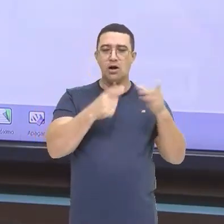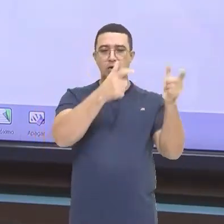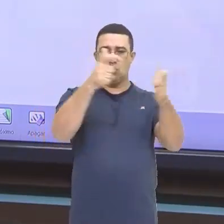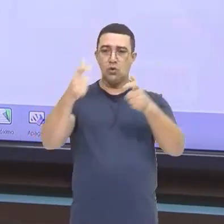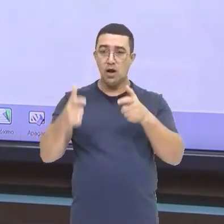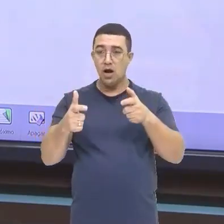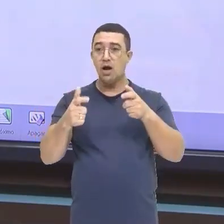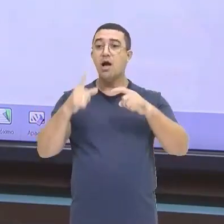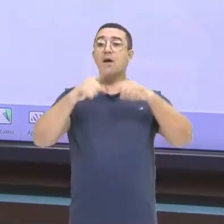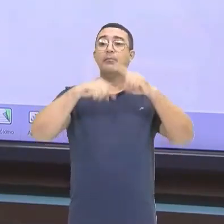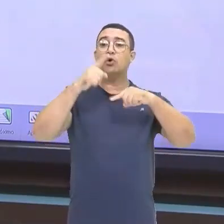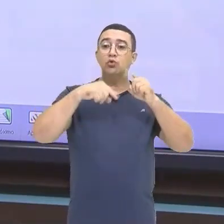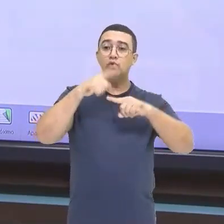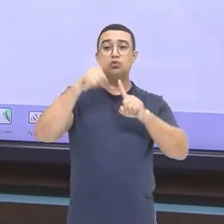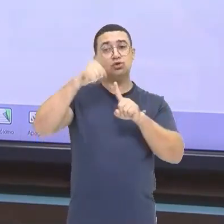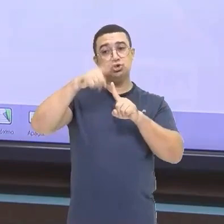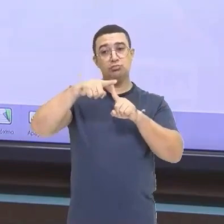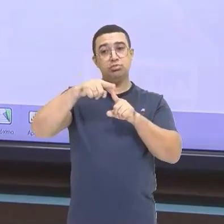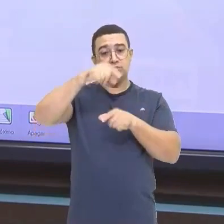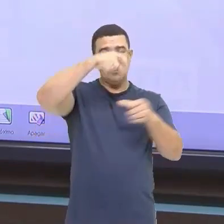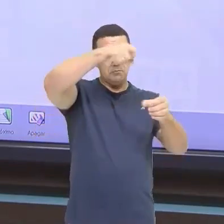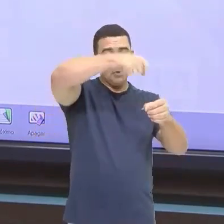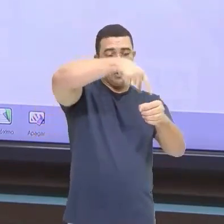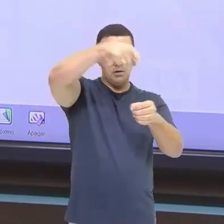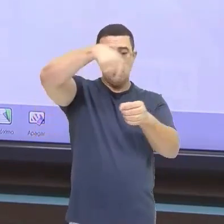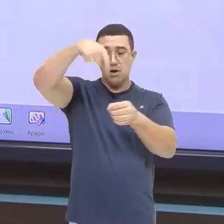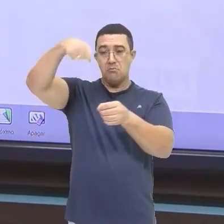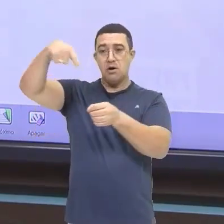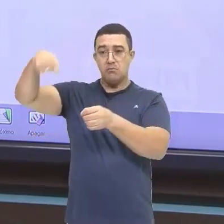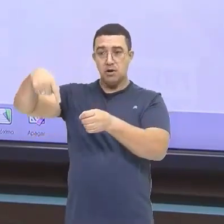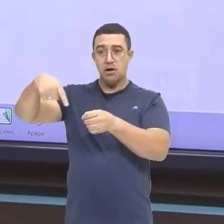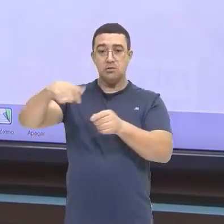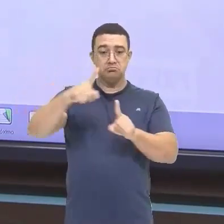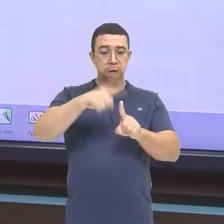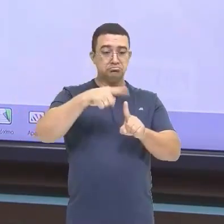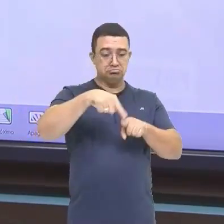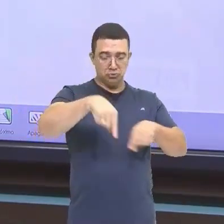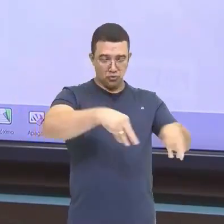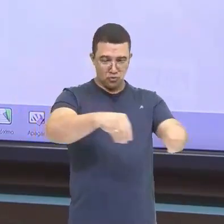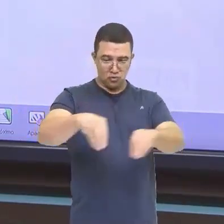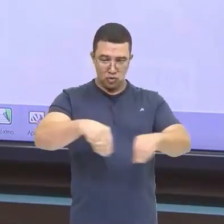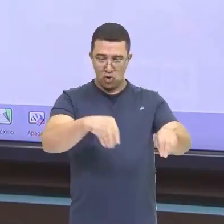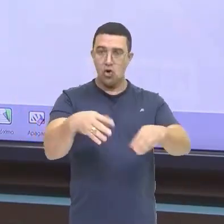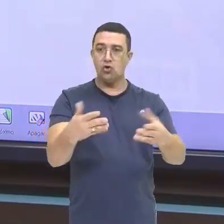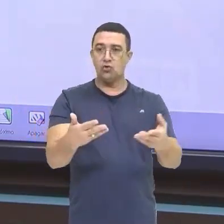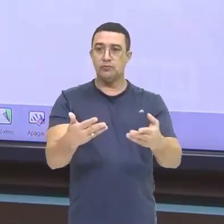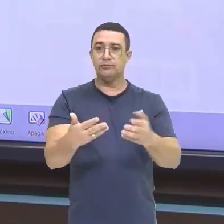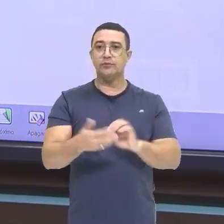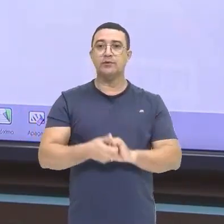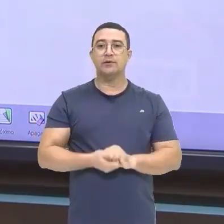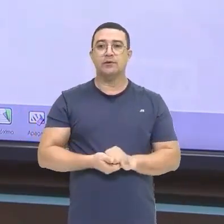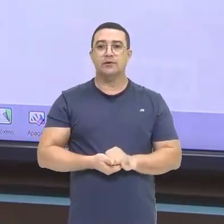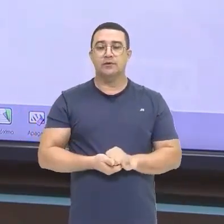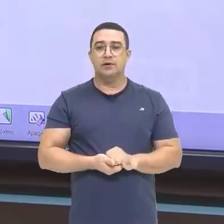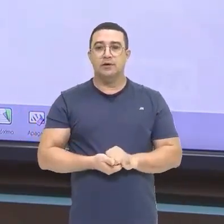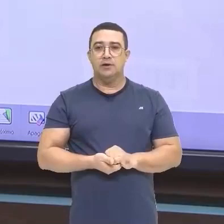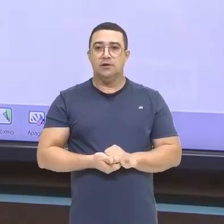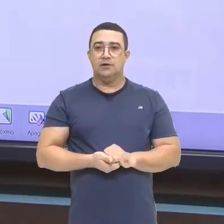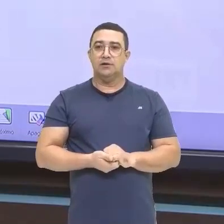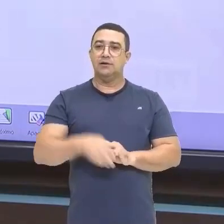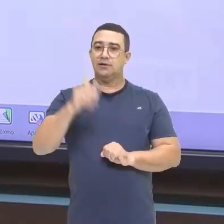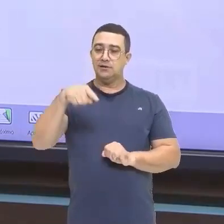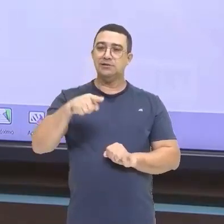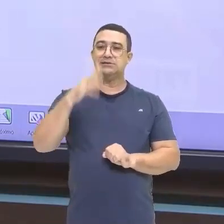Cultivado O tipo de produto Cultivado Ali Naquele tipo De solo Naquele imóvel A gente tem Que foram